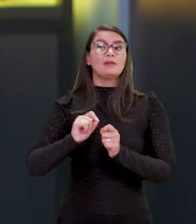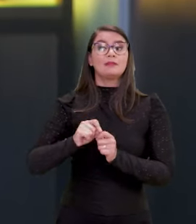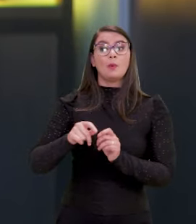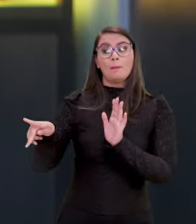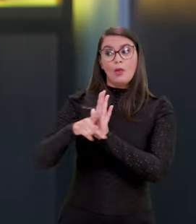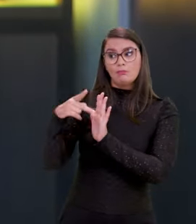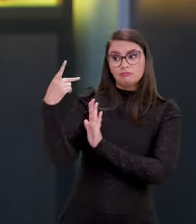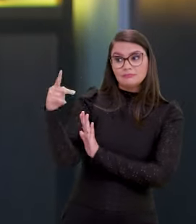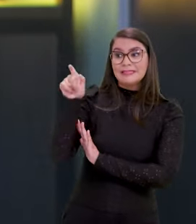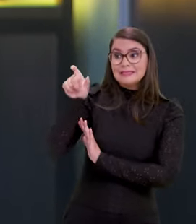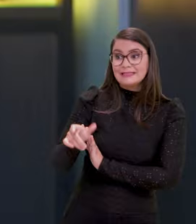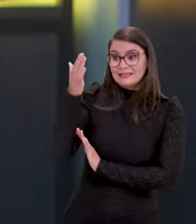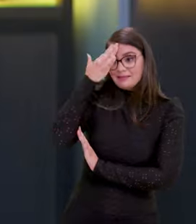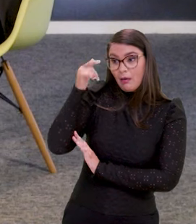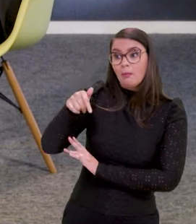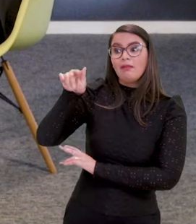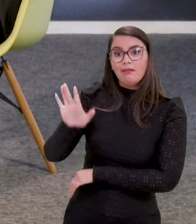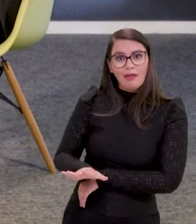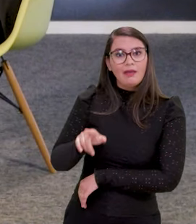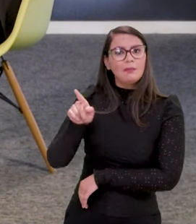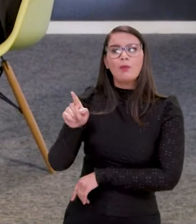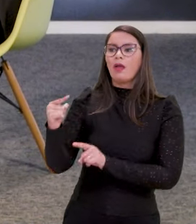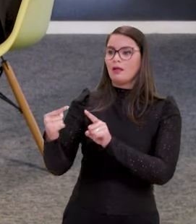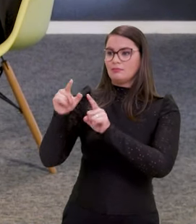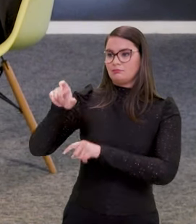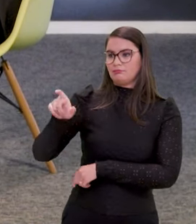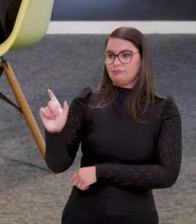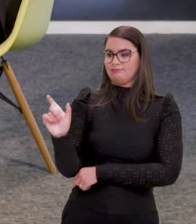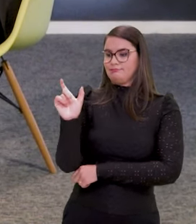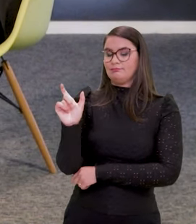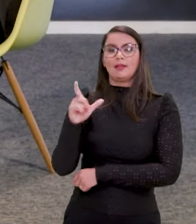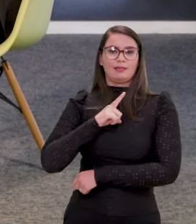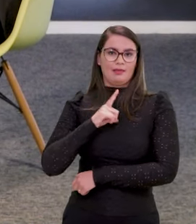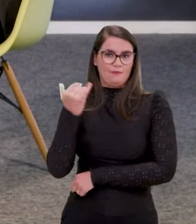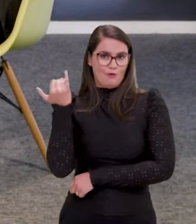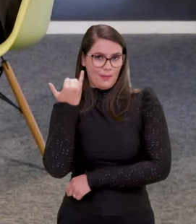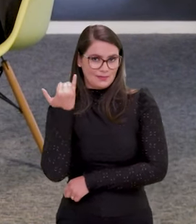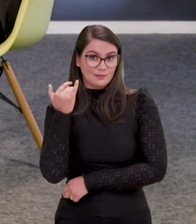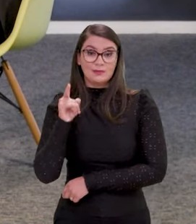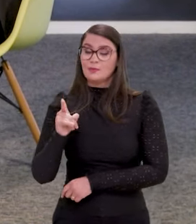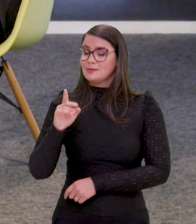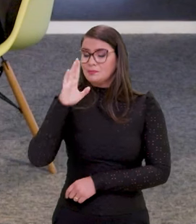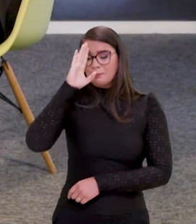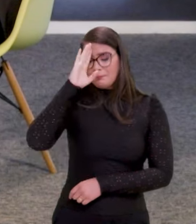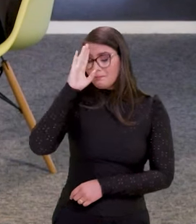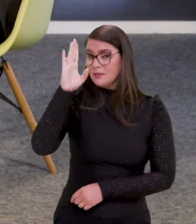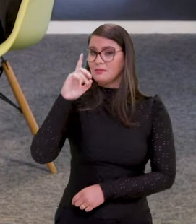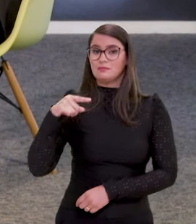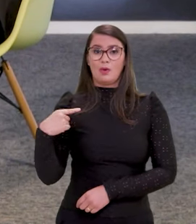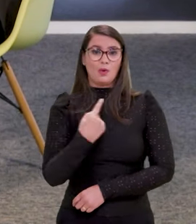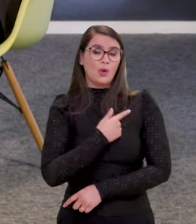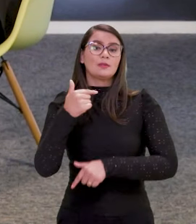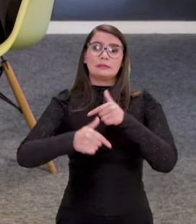fazendo para aquela pessoa. Você sabe que é exatamente aquela pessoa porque ela está perfeitamente identificada. Então, a carteira de identidade é um dos carros-chefes que